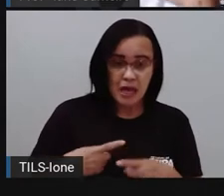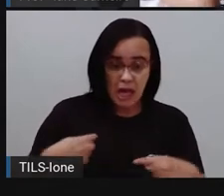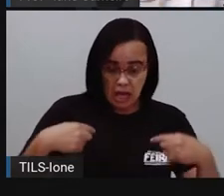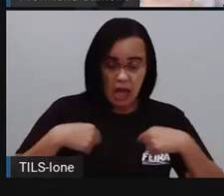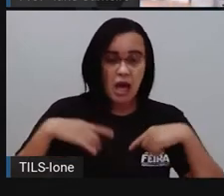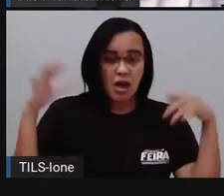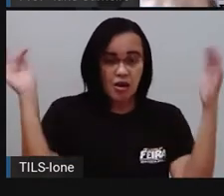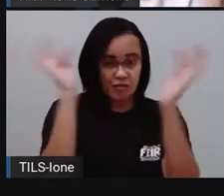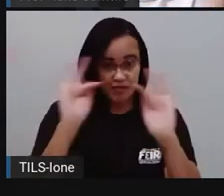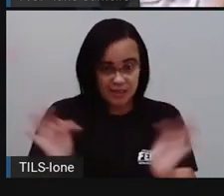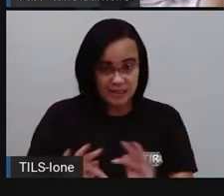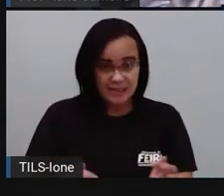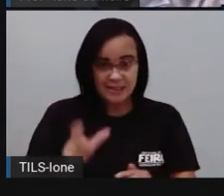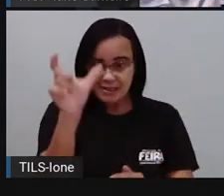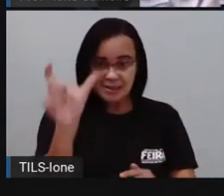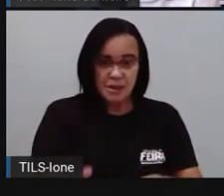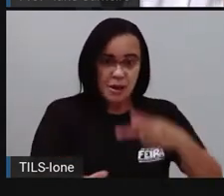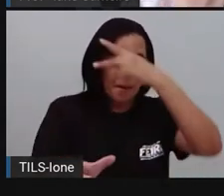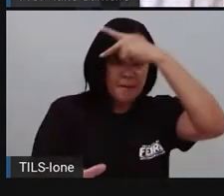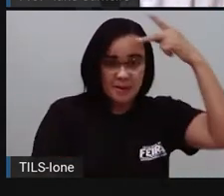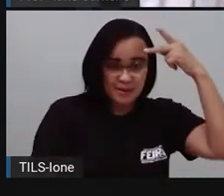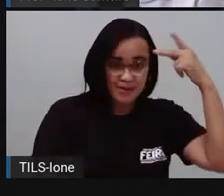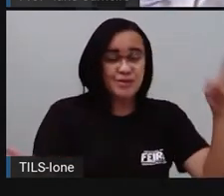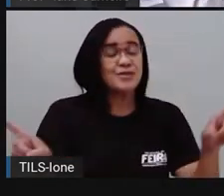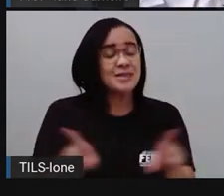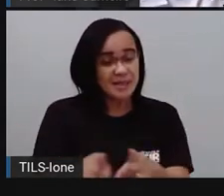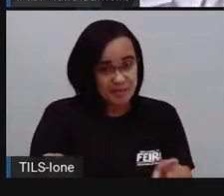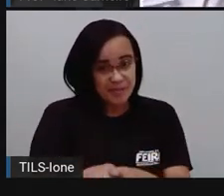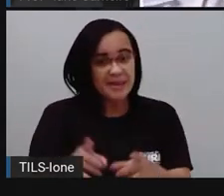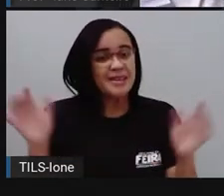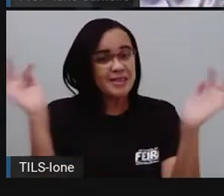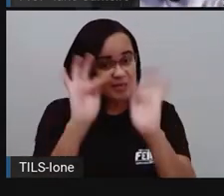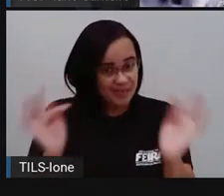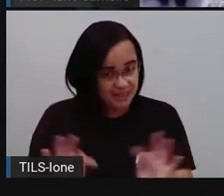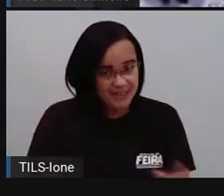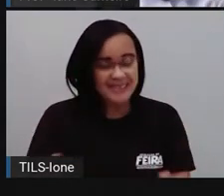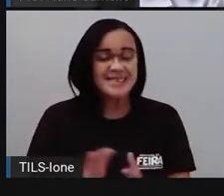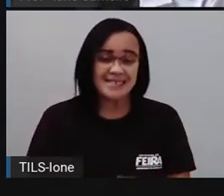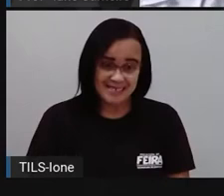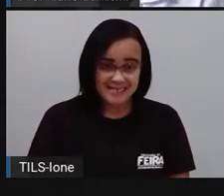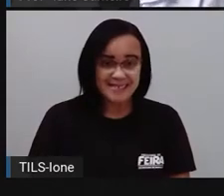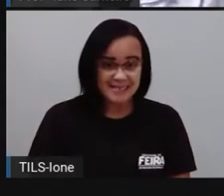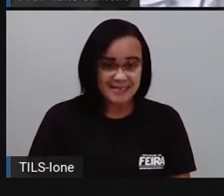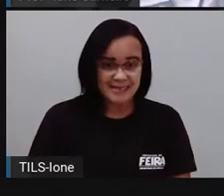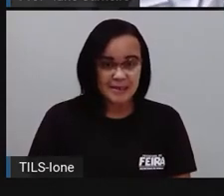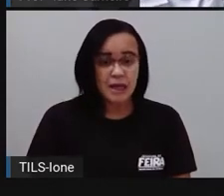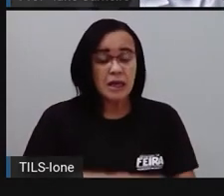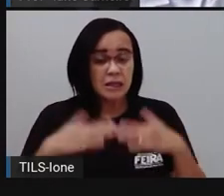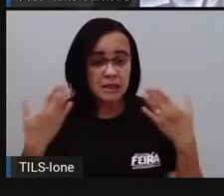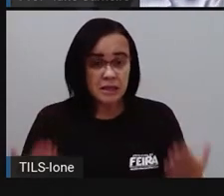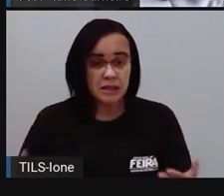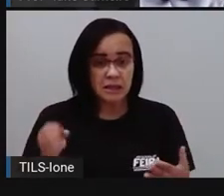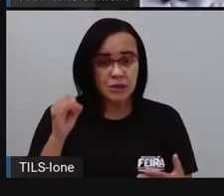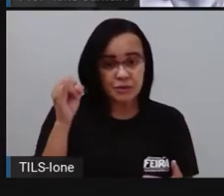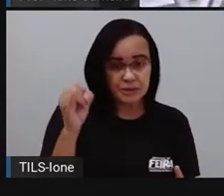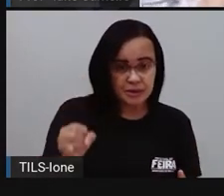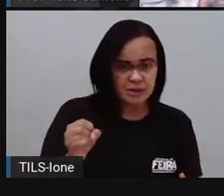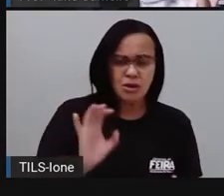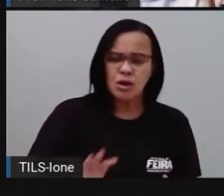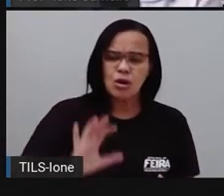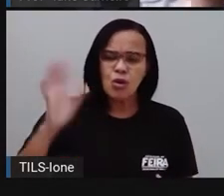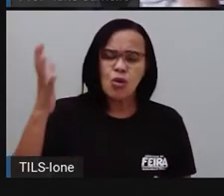tenta ser uma coisa que a gente não é só pra agradar o outro. Isso é muito chato, né? Então, olha só o que